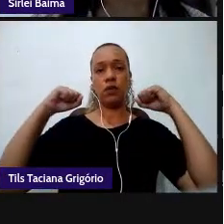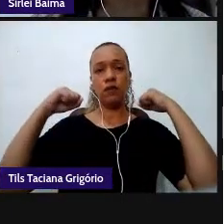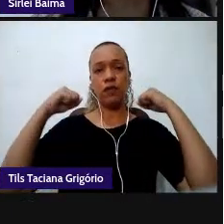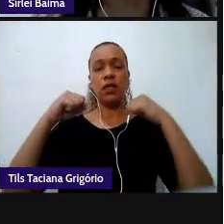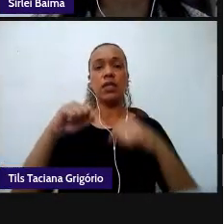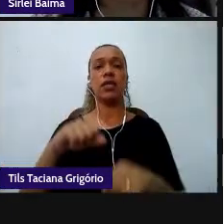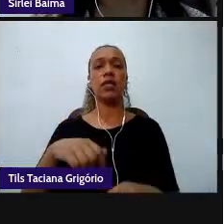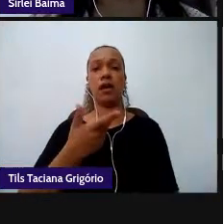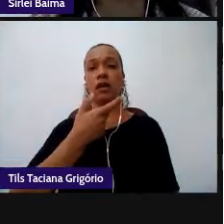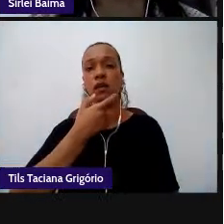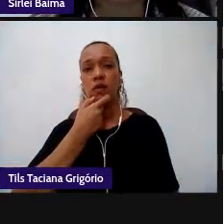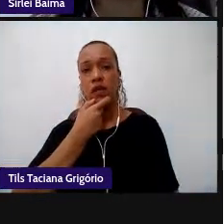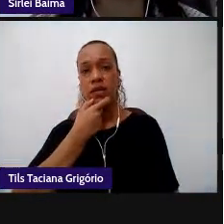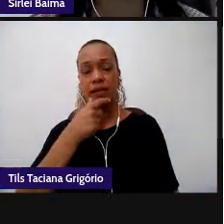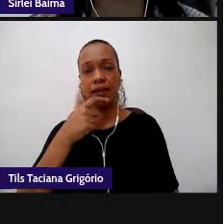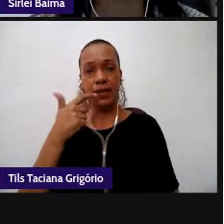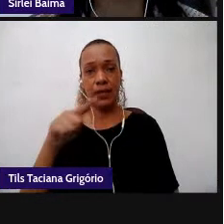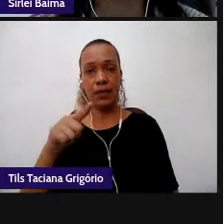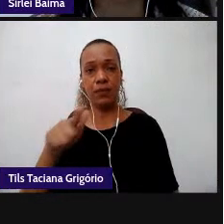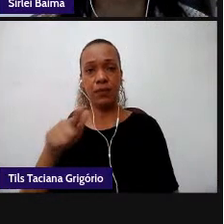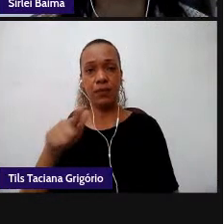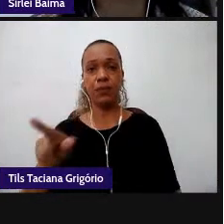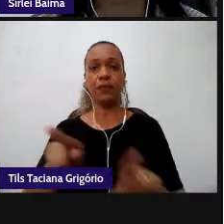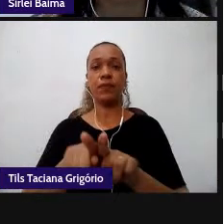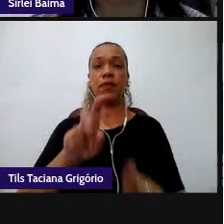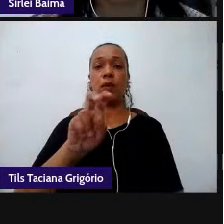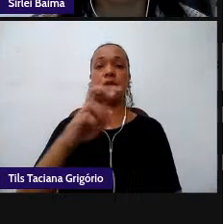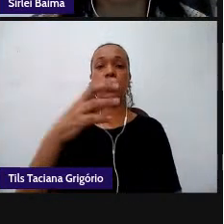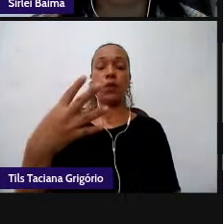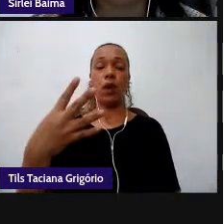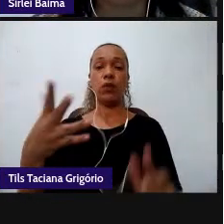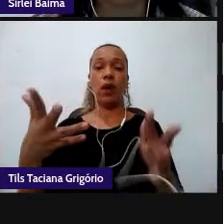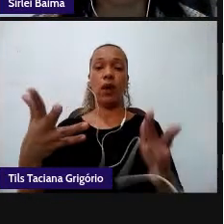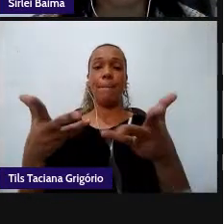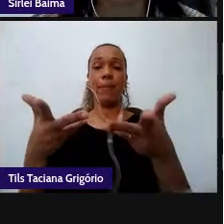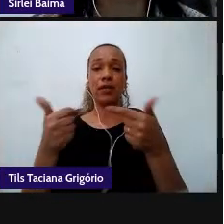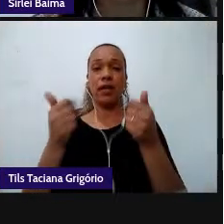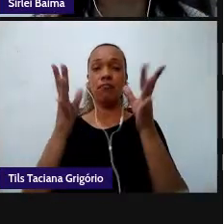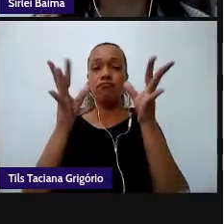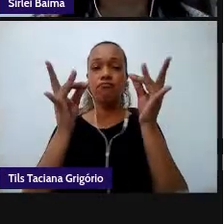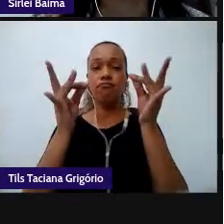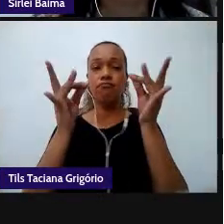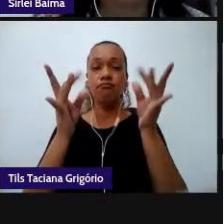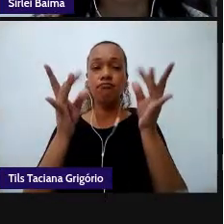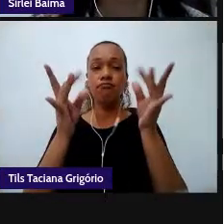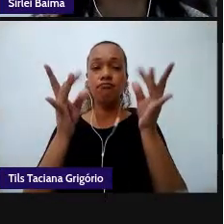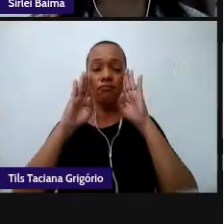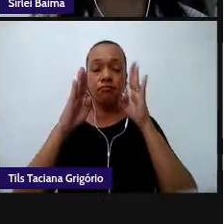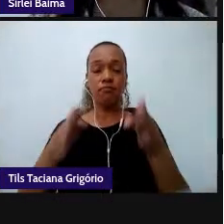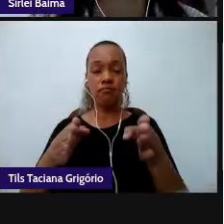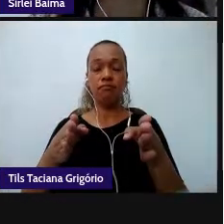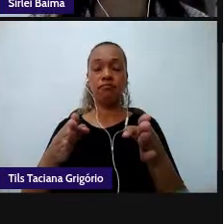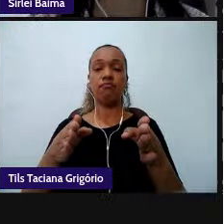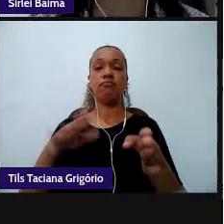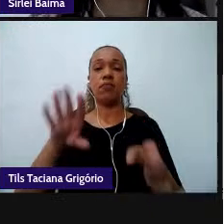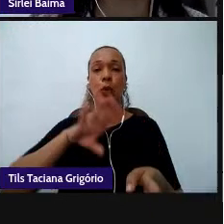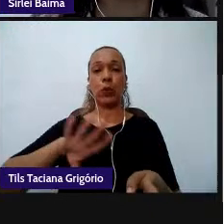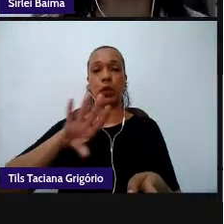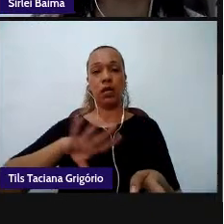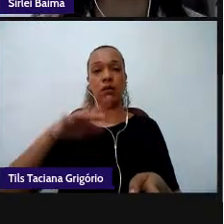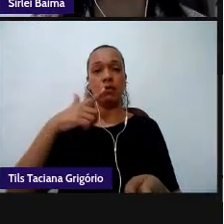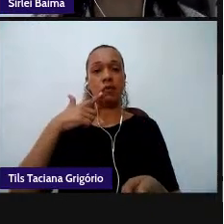54 habilidades específicas para o componente de língua portuguesa dessas 54 que